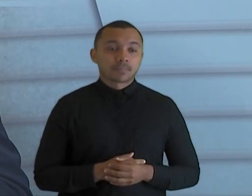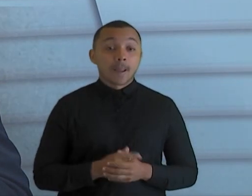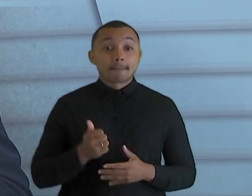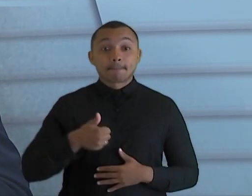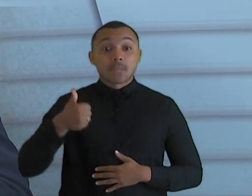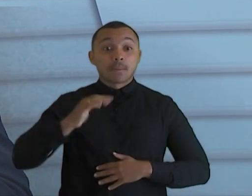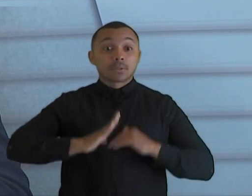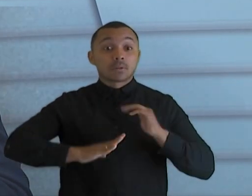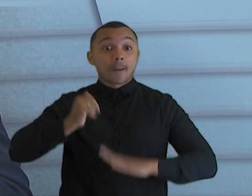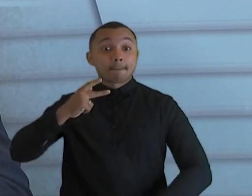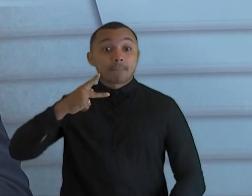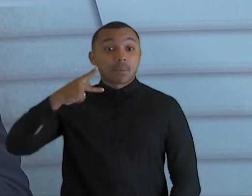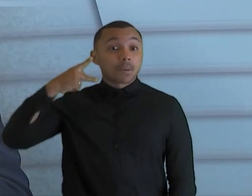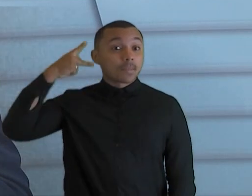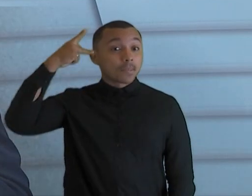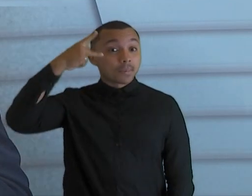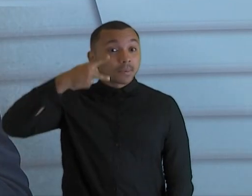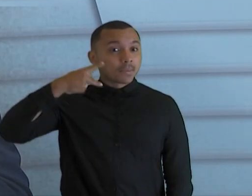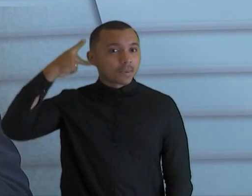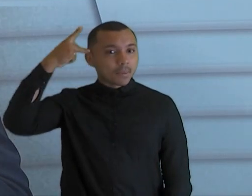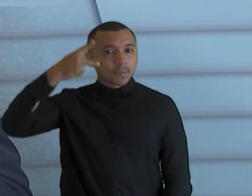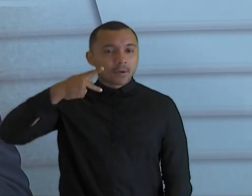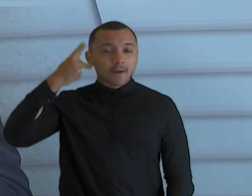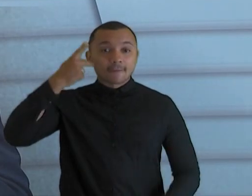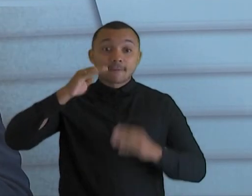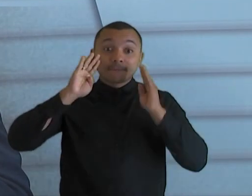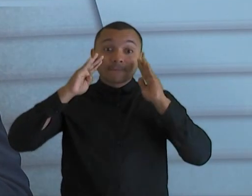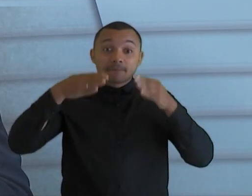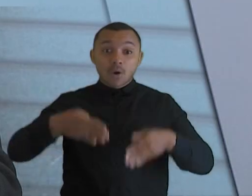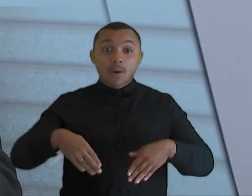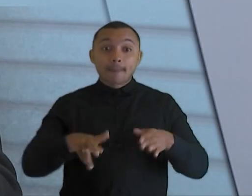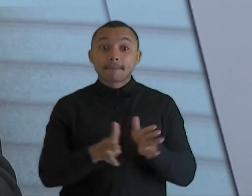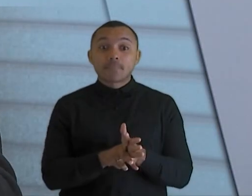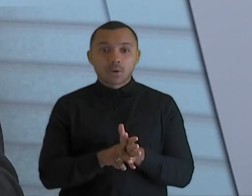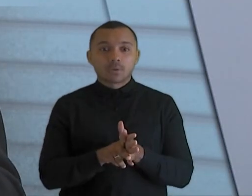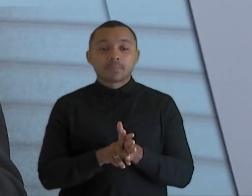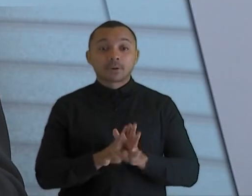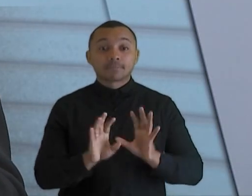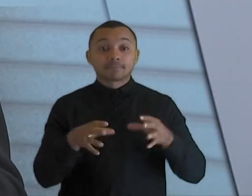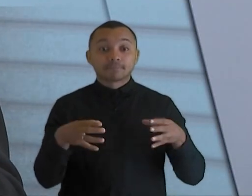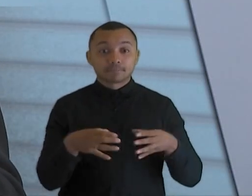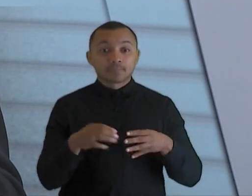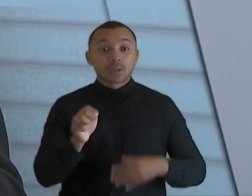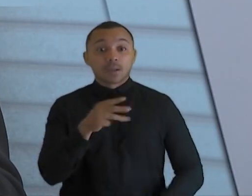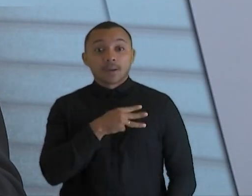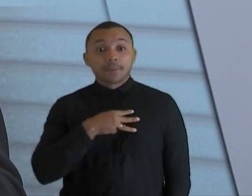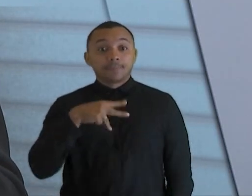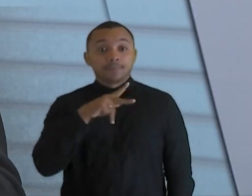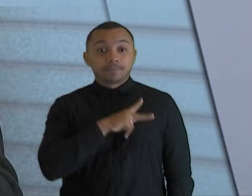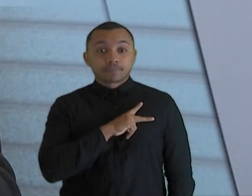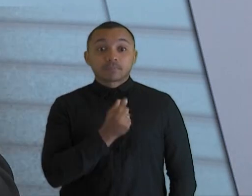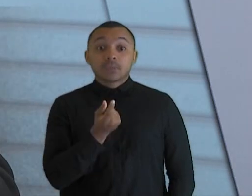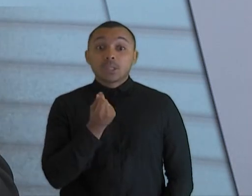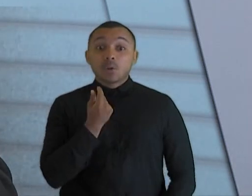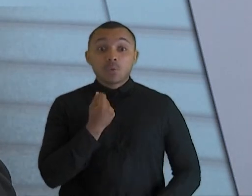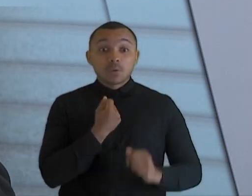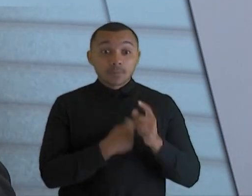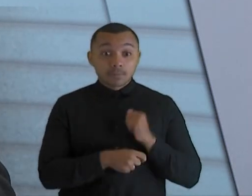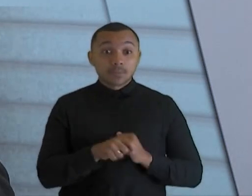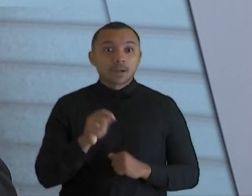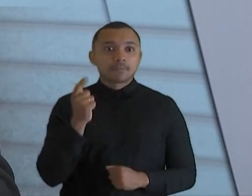procurador de contas que ocupa a vaga destinada constitucionalmente a integrantes do Ministério Público de Contas, foi uma conquista